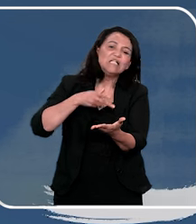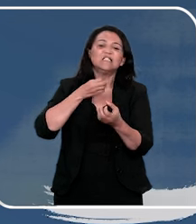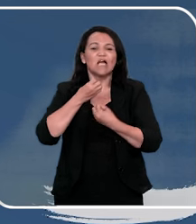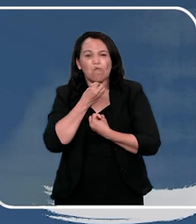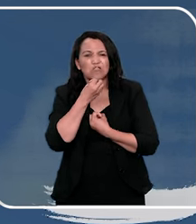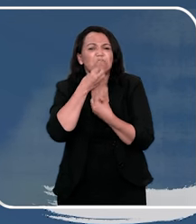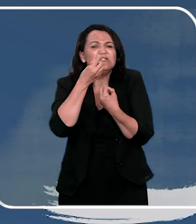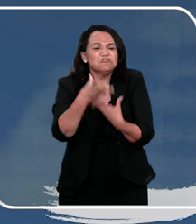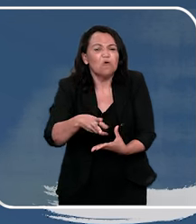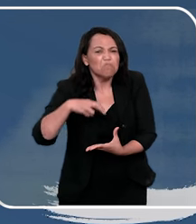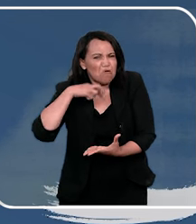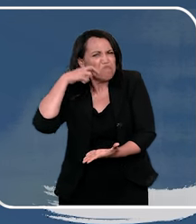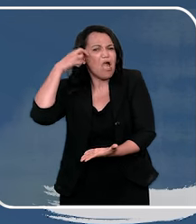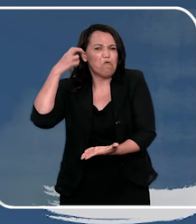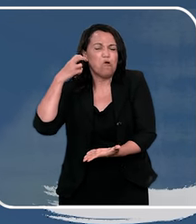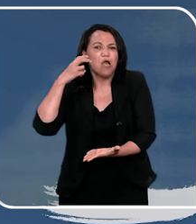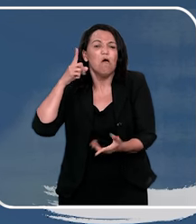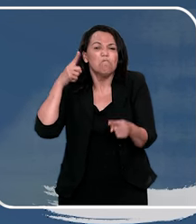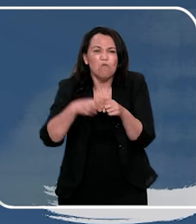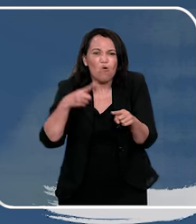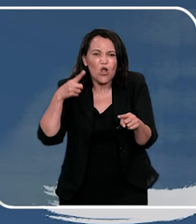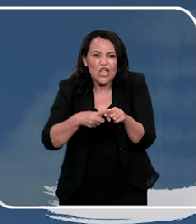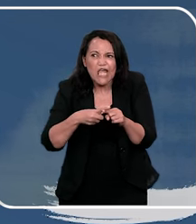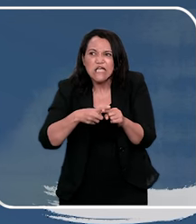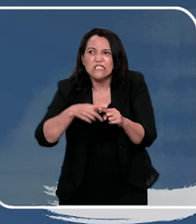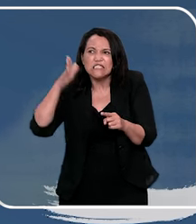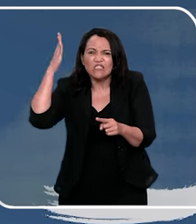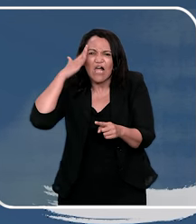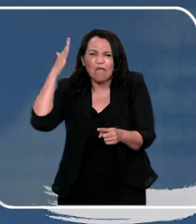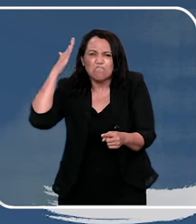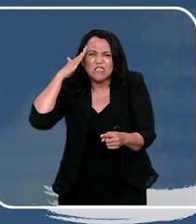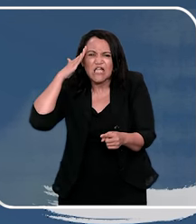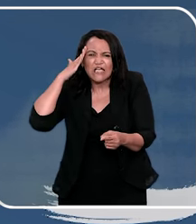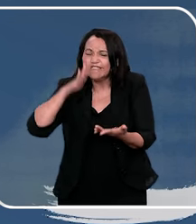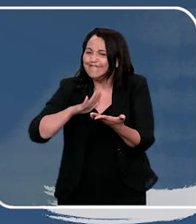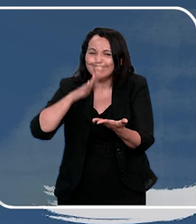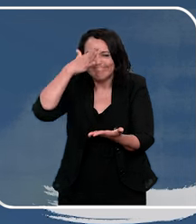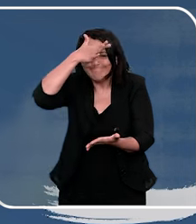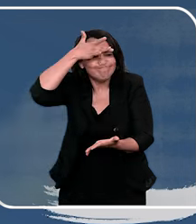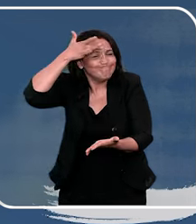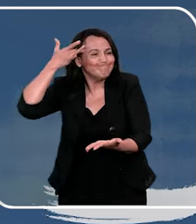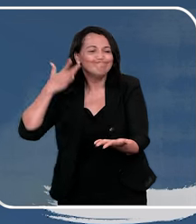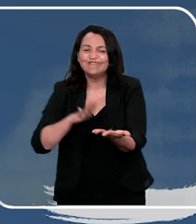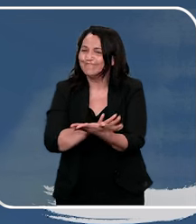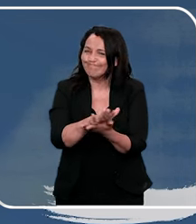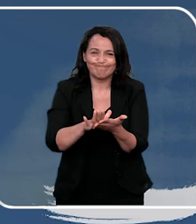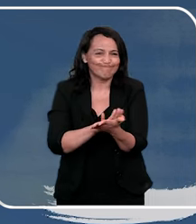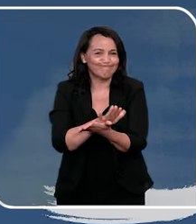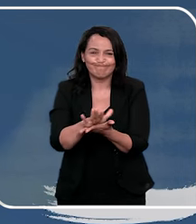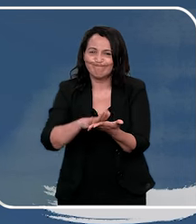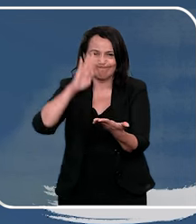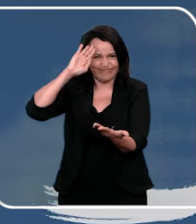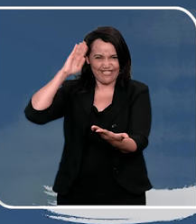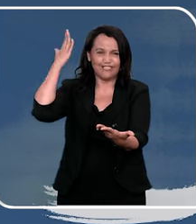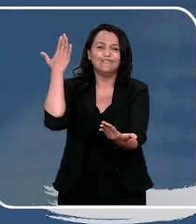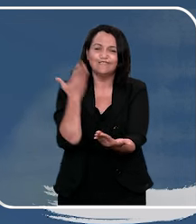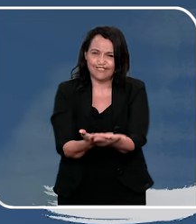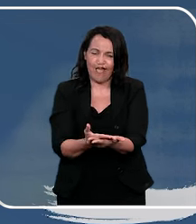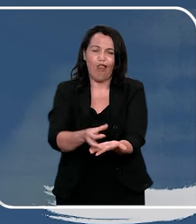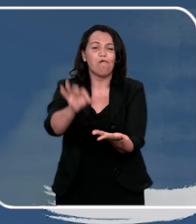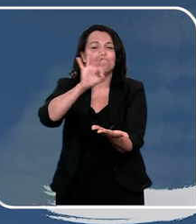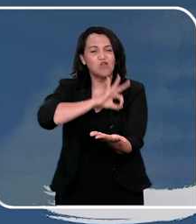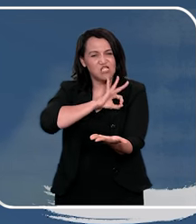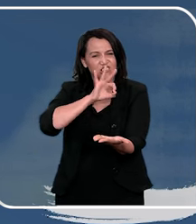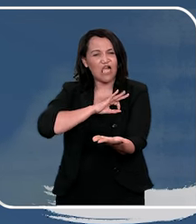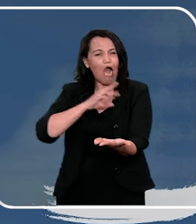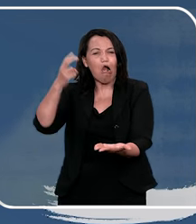por vergonha, vergonha, porque ninguém ia acreditar nela, você lembra a pergunta, porque que não contam, a vergonha, gente,